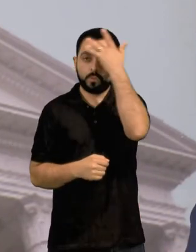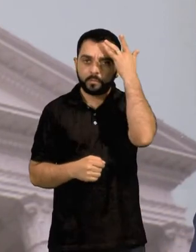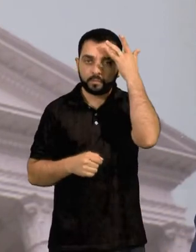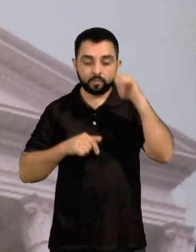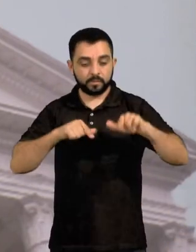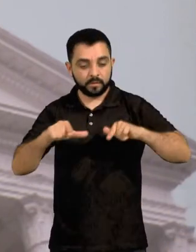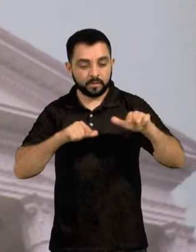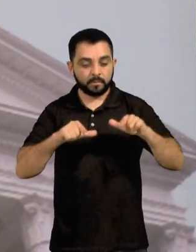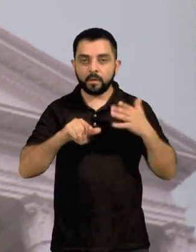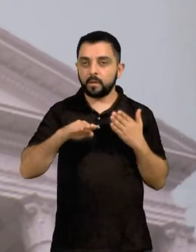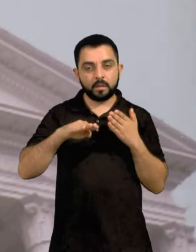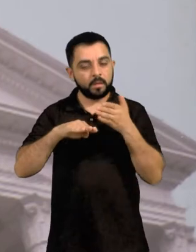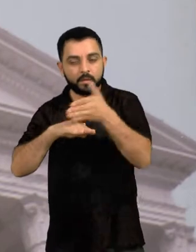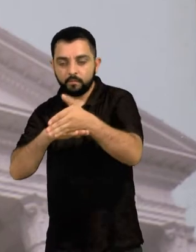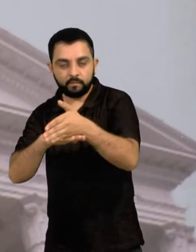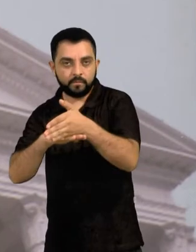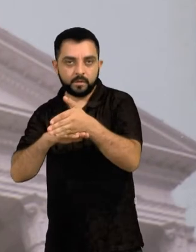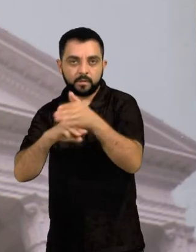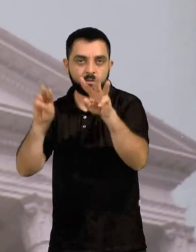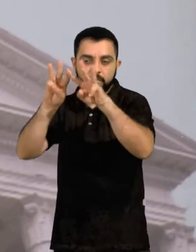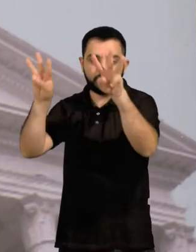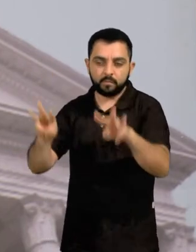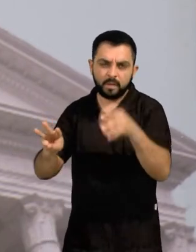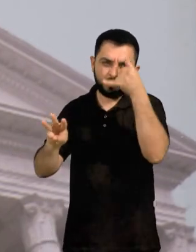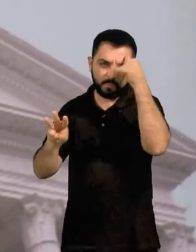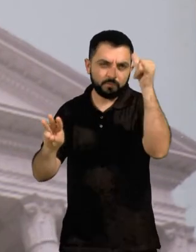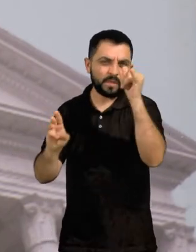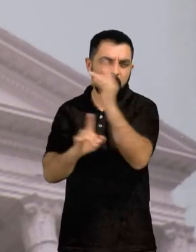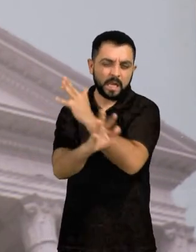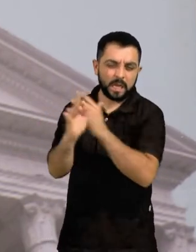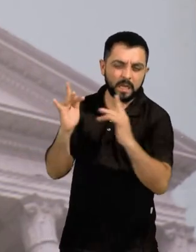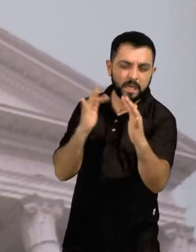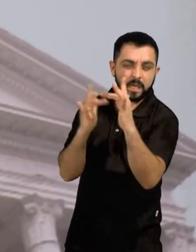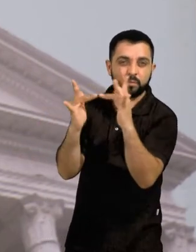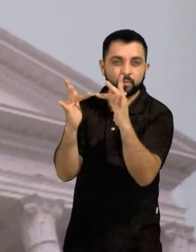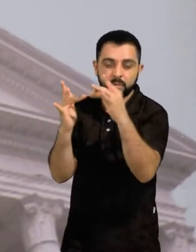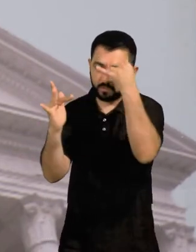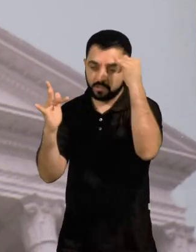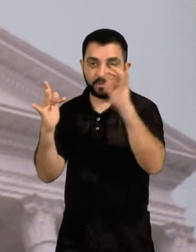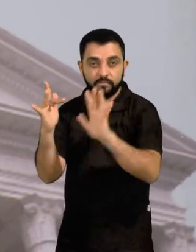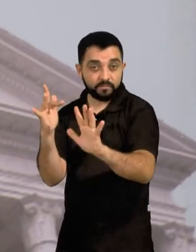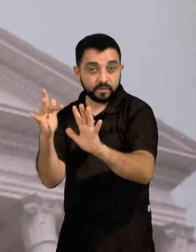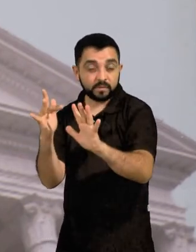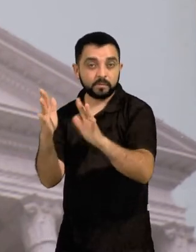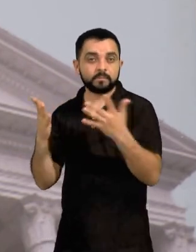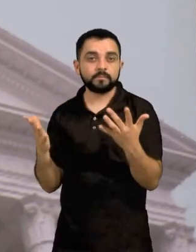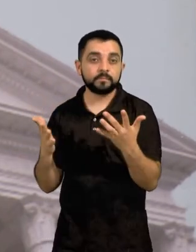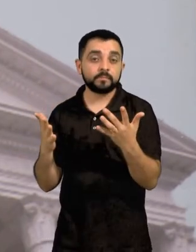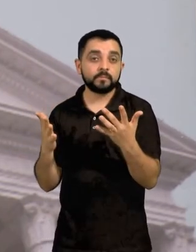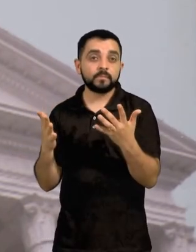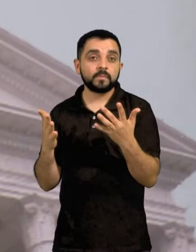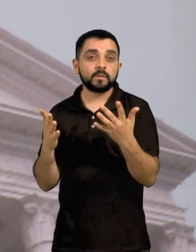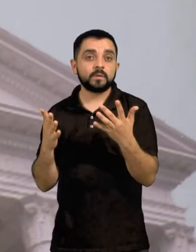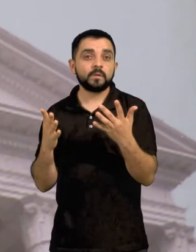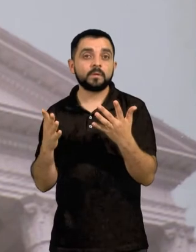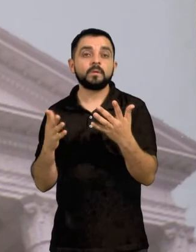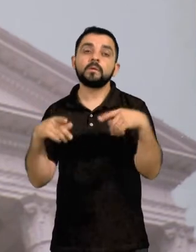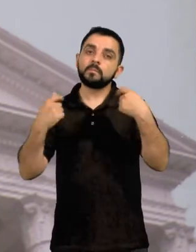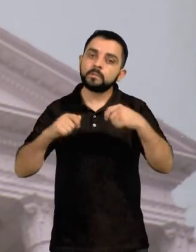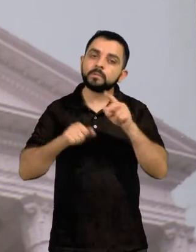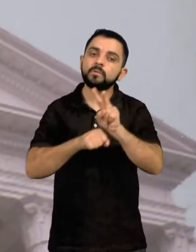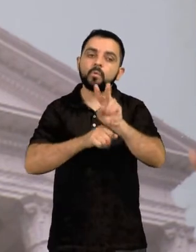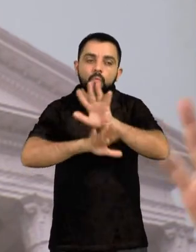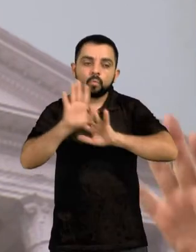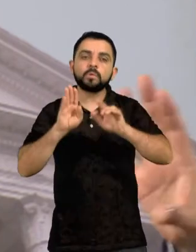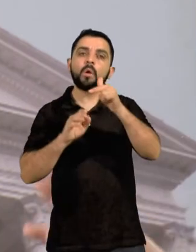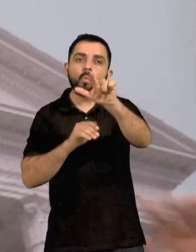venham mais para a universidade, justamente porque queremos evitar essas aglomerações e situações de contágio, busquem se resguardar de